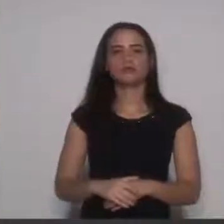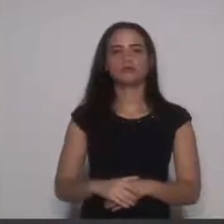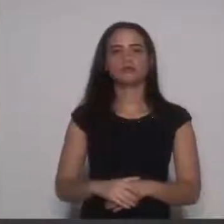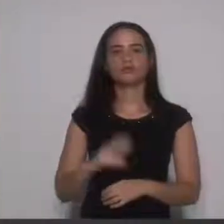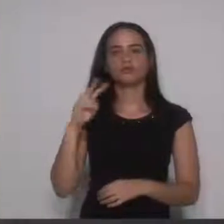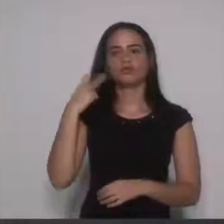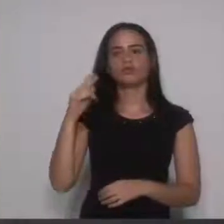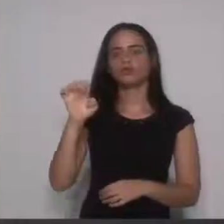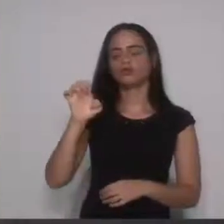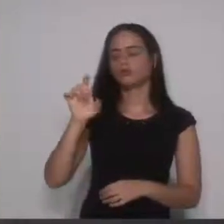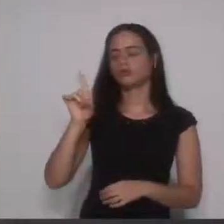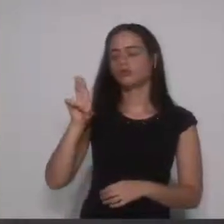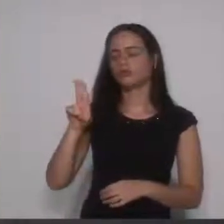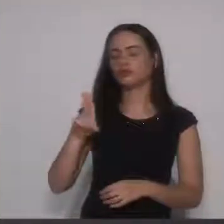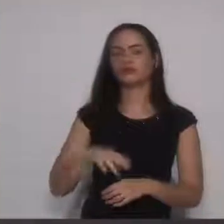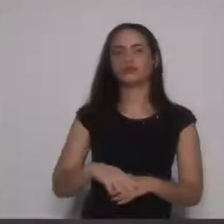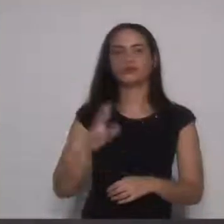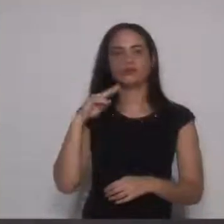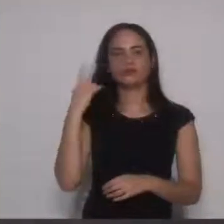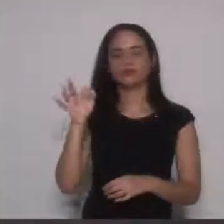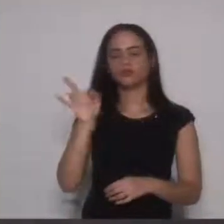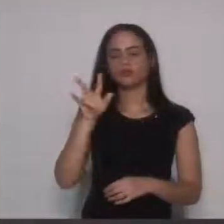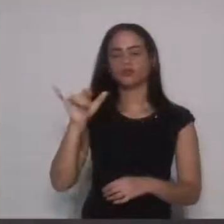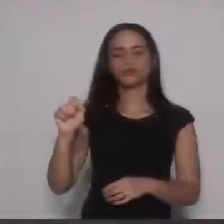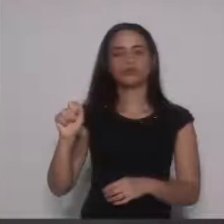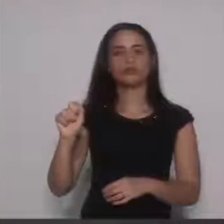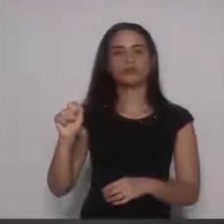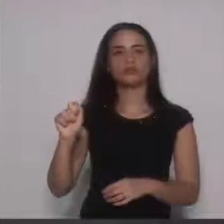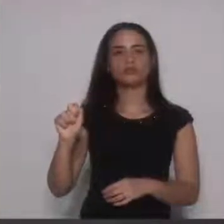vereador Edelme, vereador Flávio...